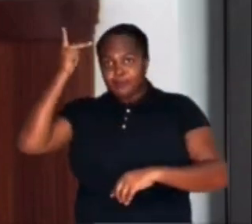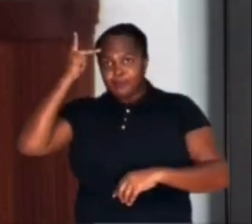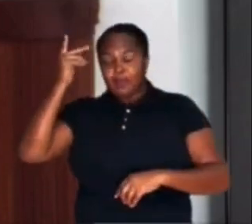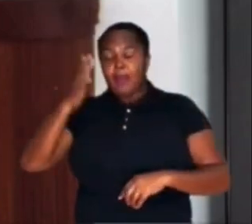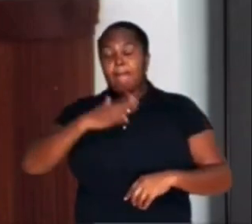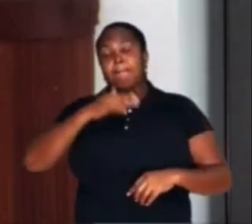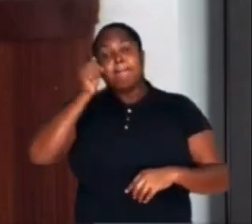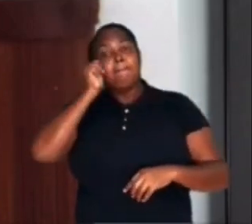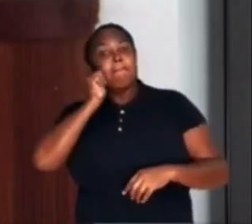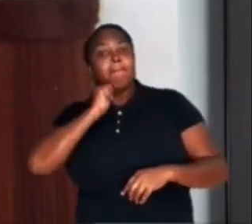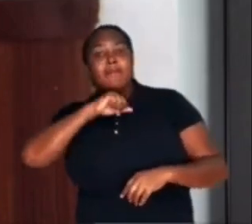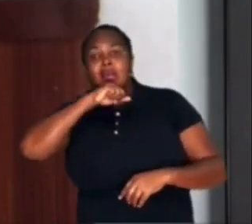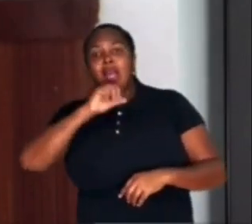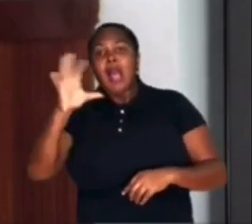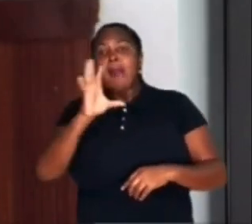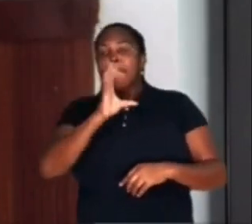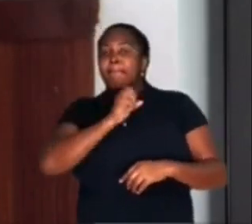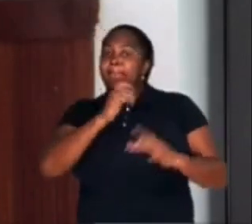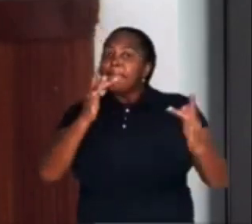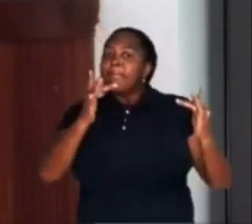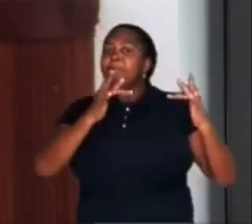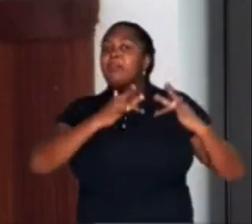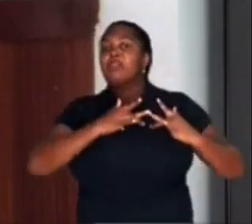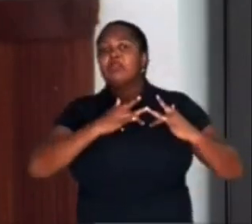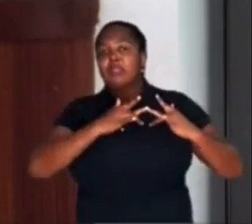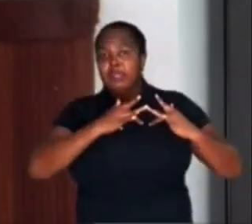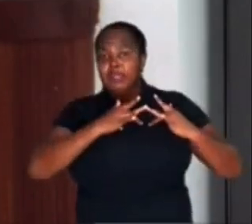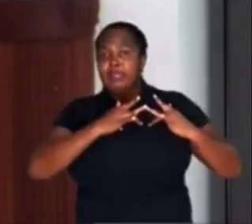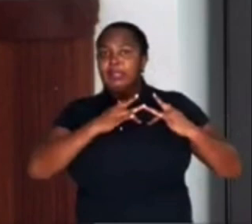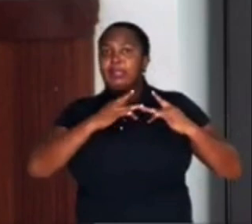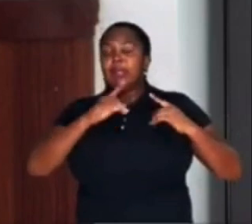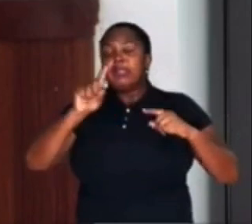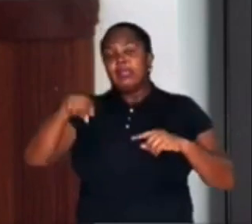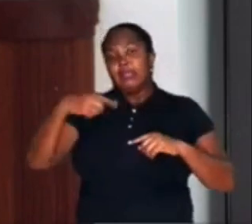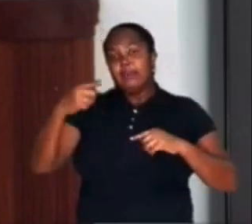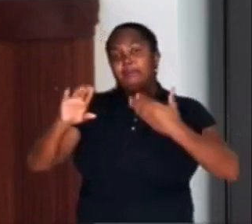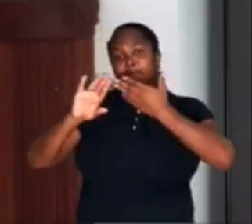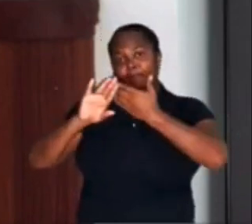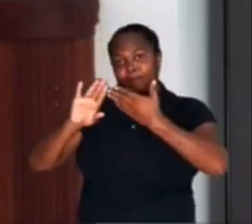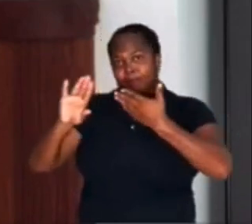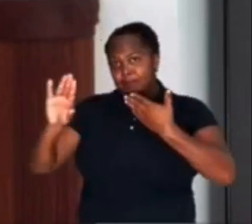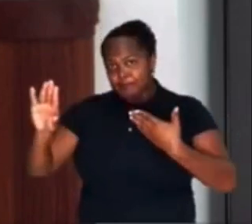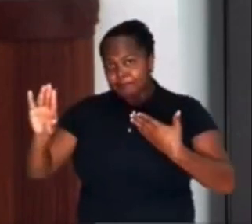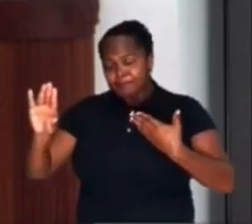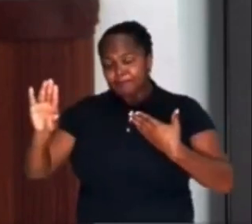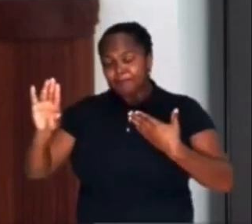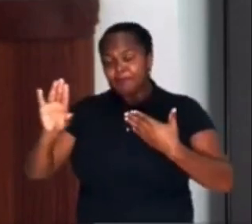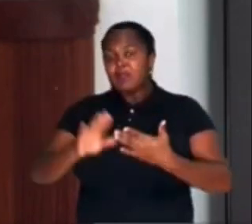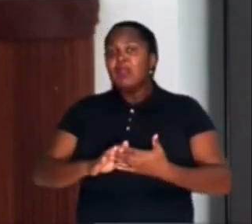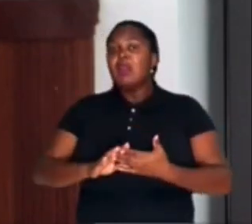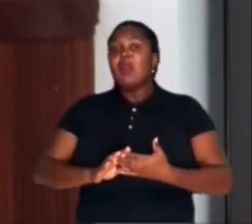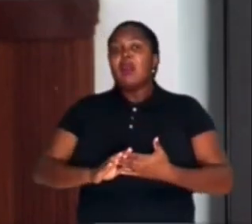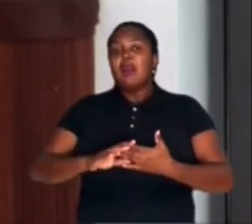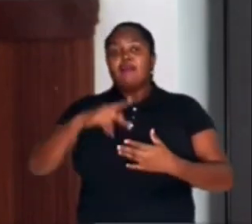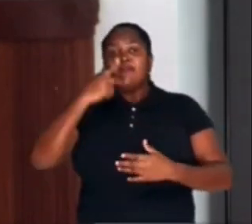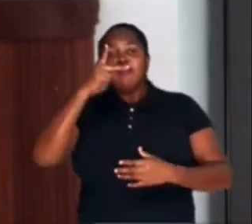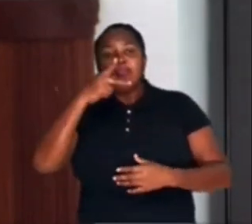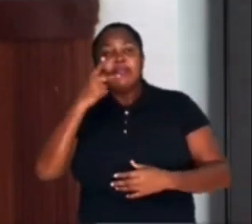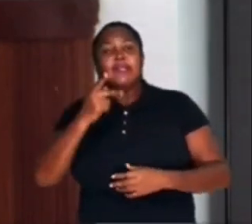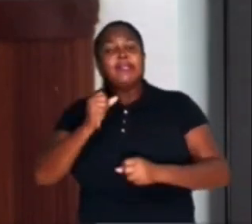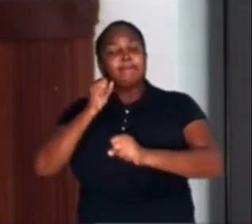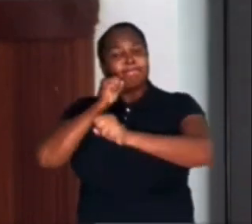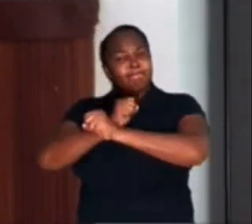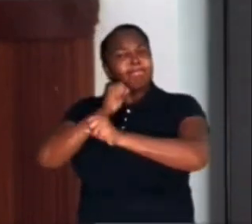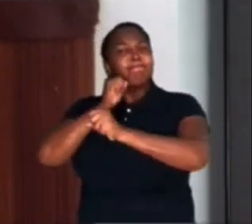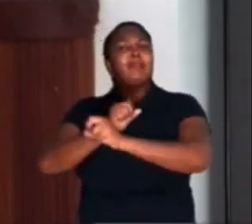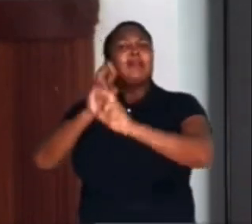apaixonada por ele, após o período de encontro de almas que ocorreu em Ilhéus, afirmou que o esperaria pelo tempo